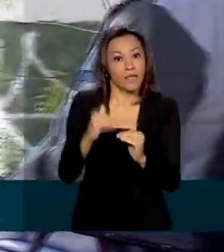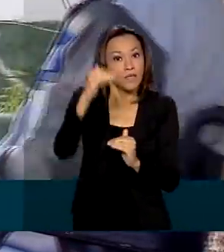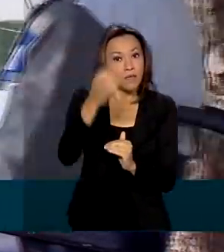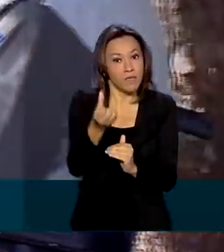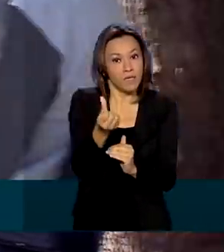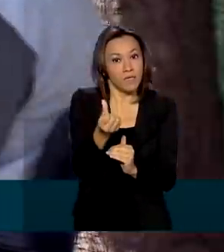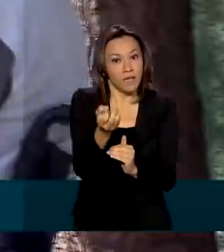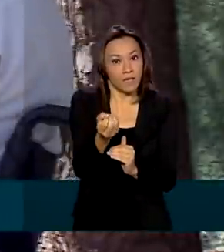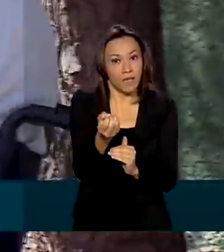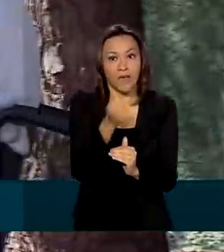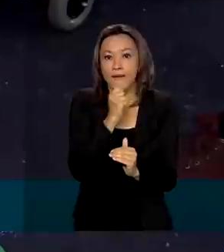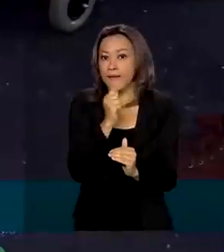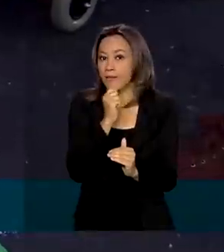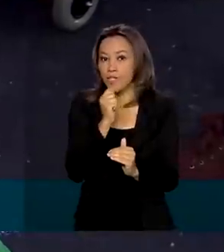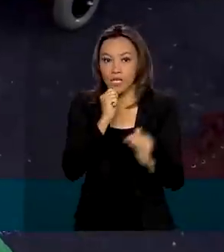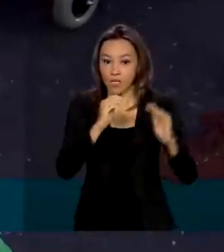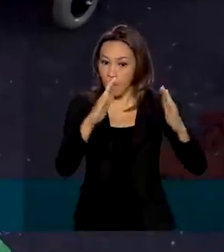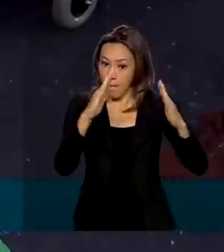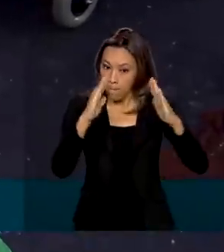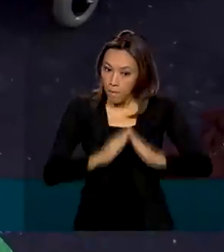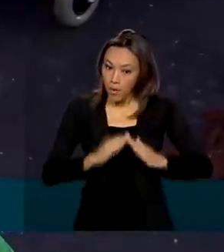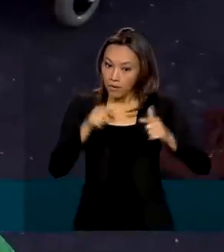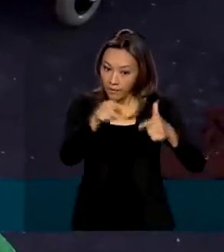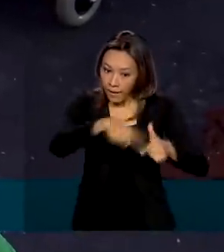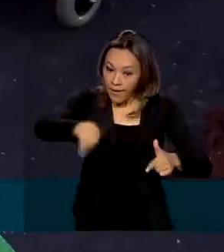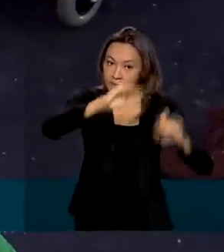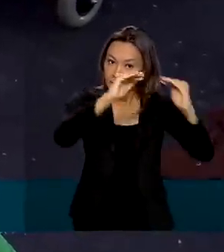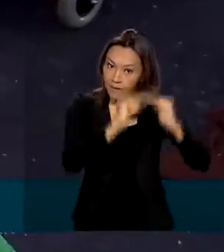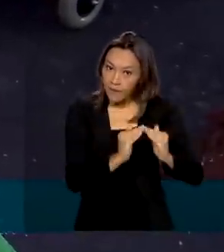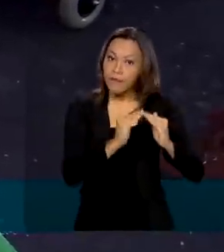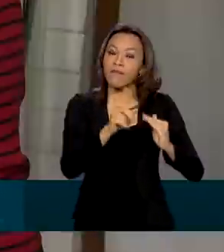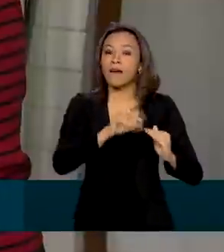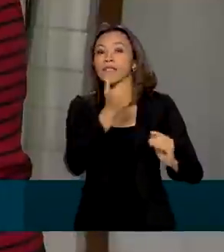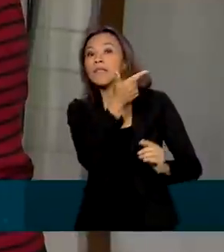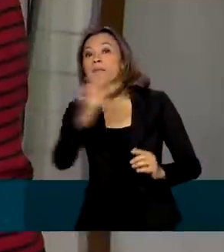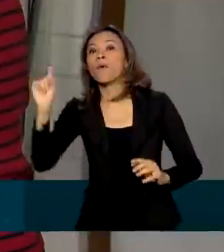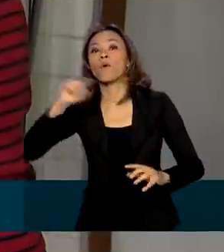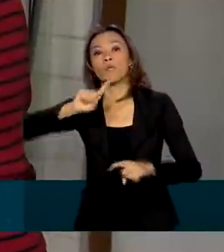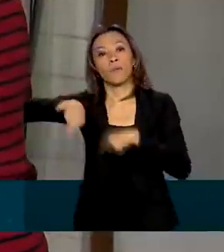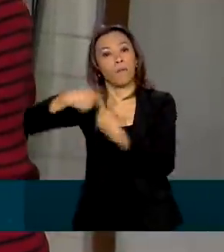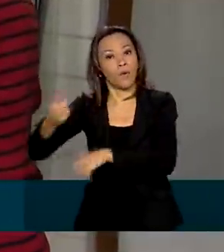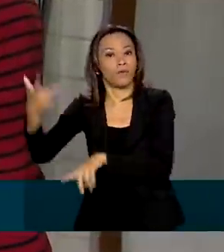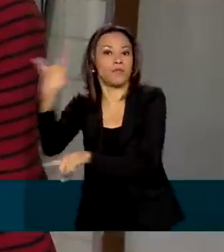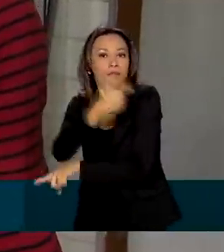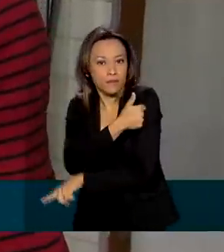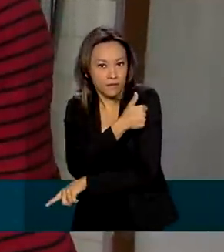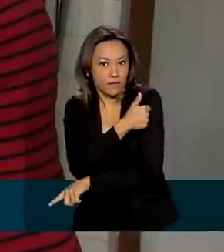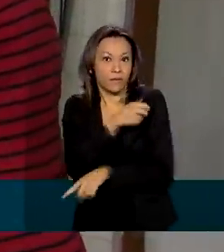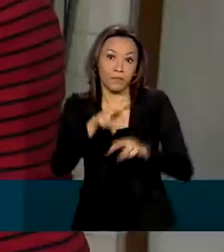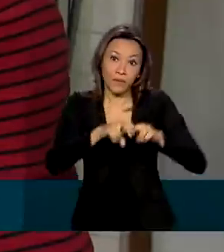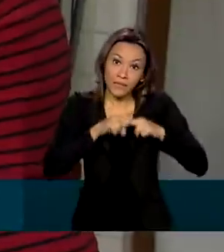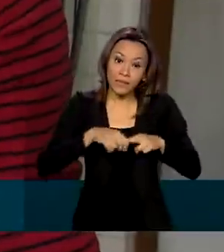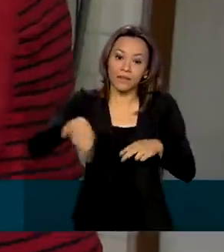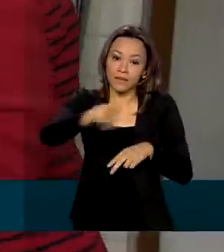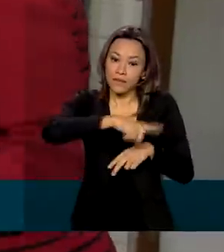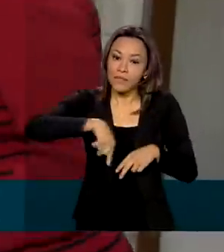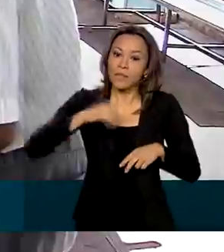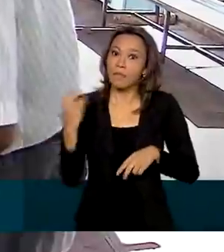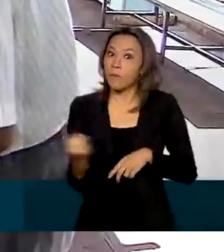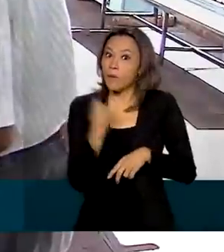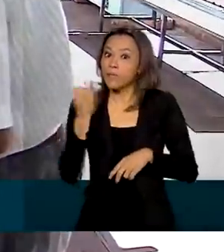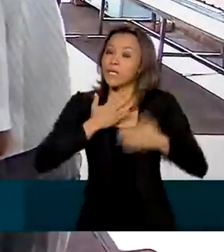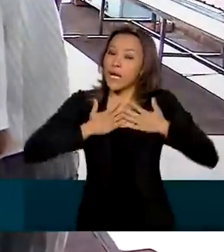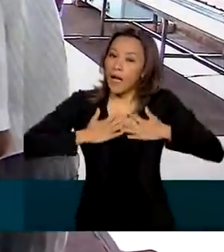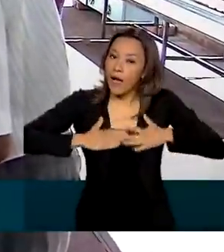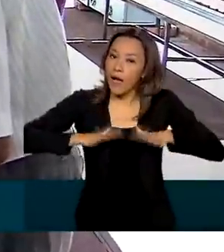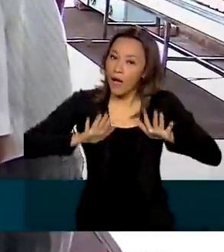anos que não estejam internados vão entrar no próximo grupo a ser imunizado. Por isso, é importante que a população mantenha a calma